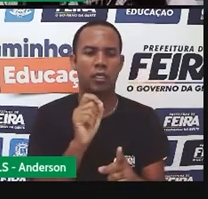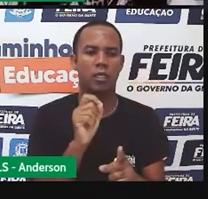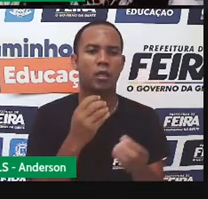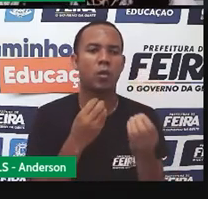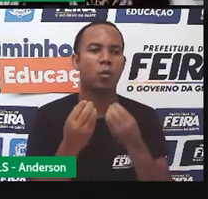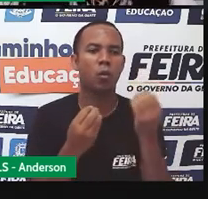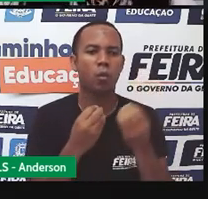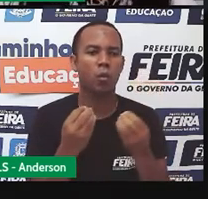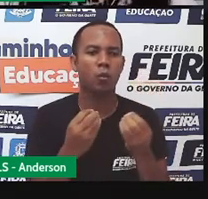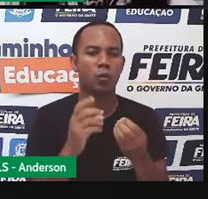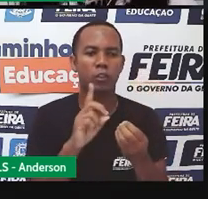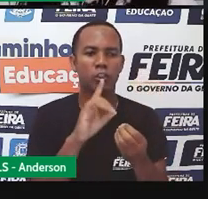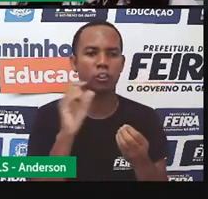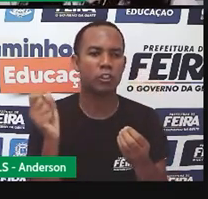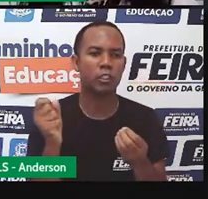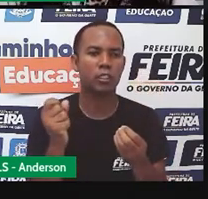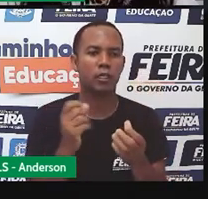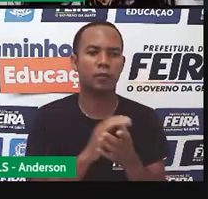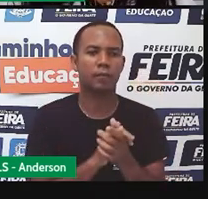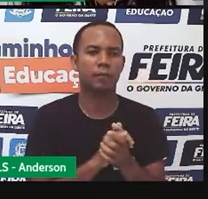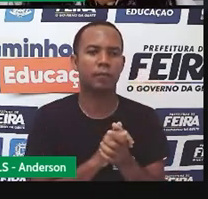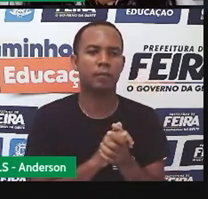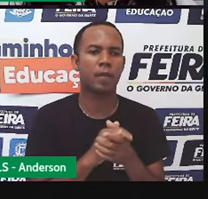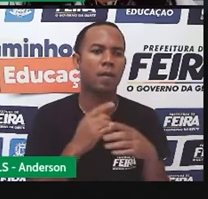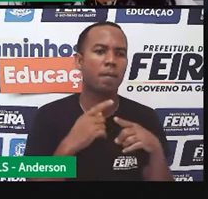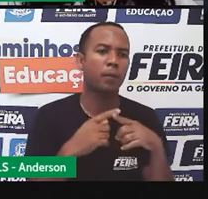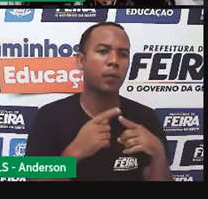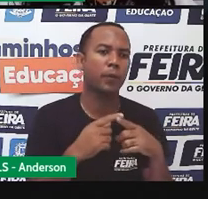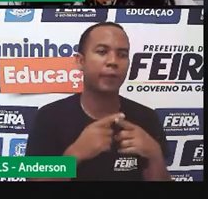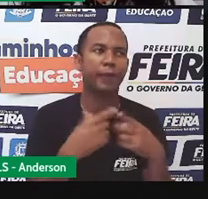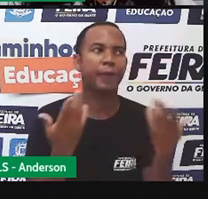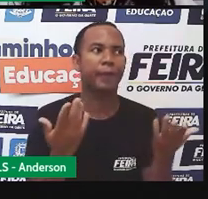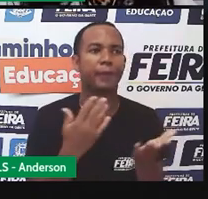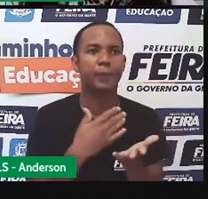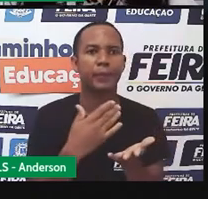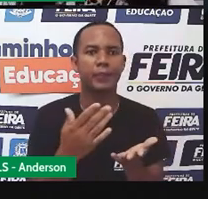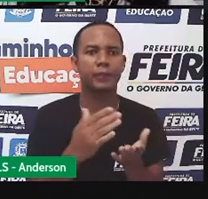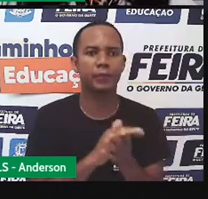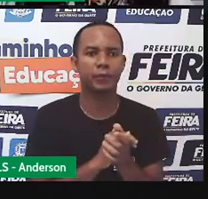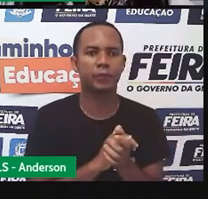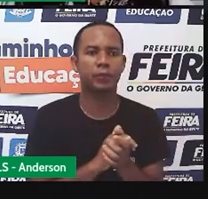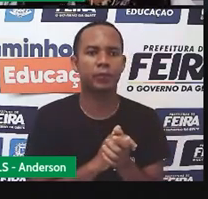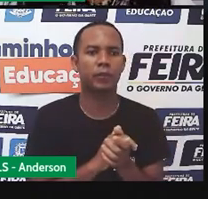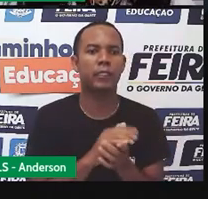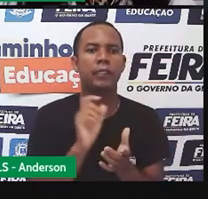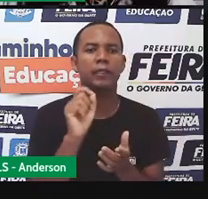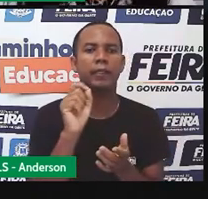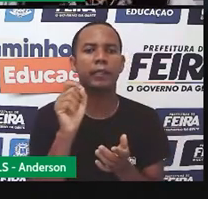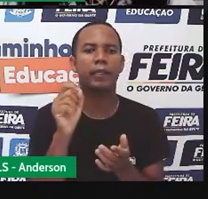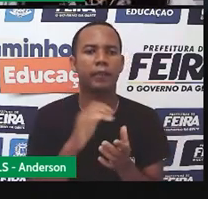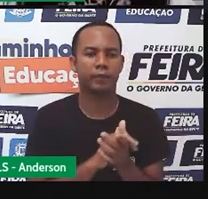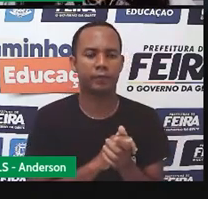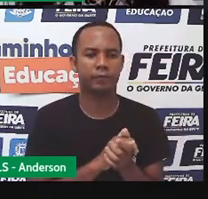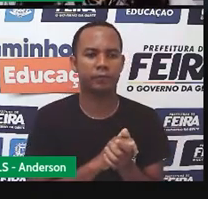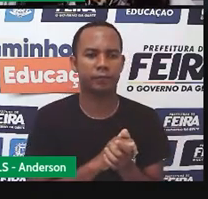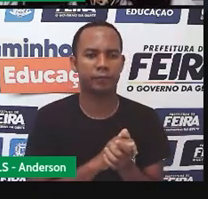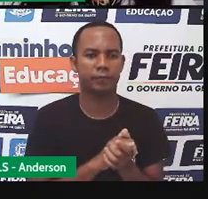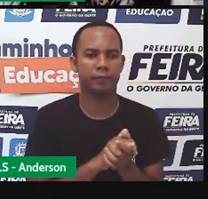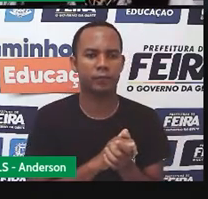quando chegou, por que chegou e para quem se destina